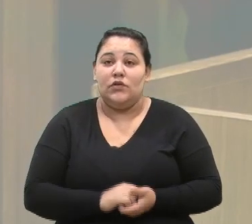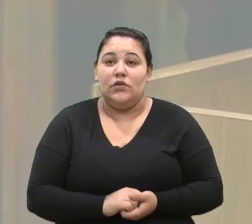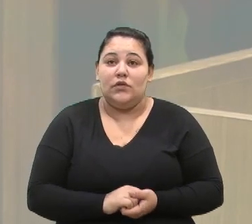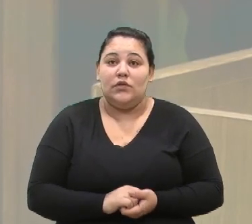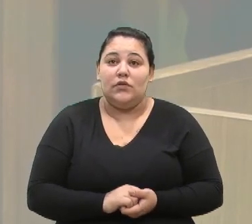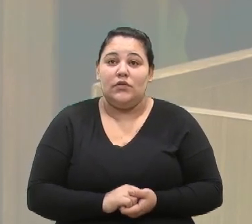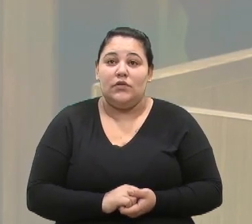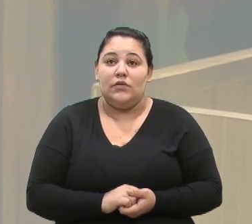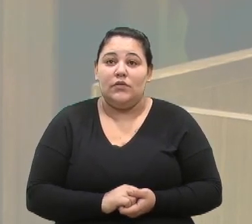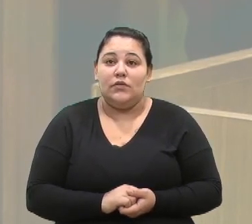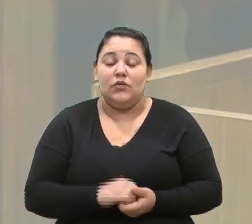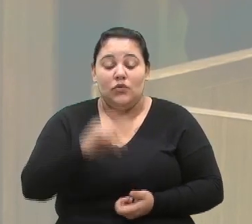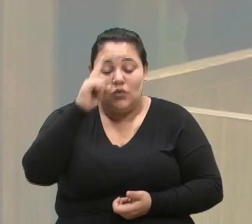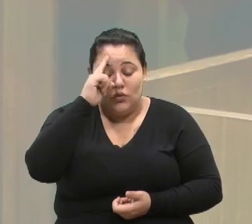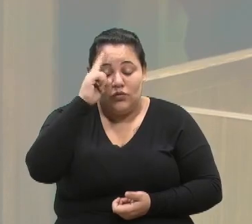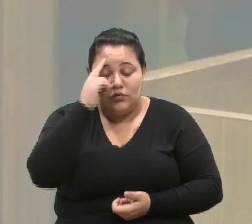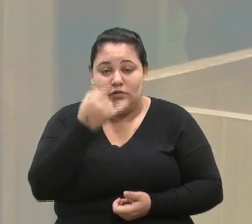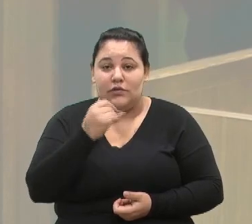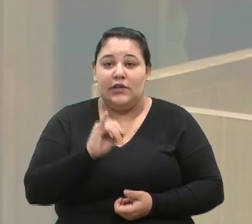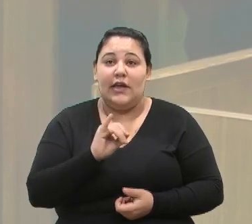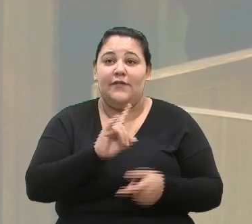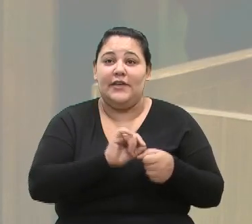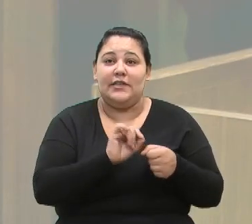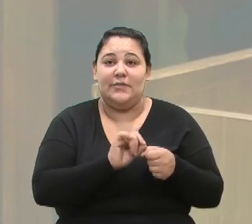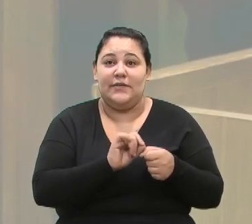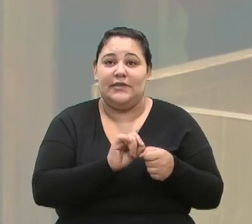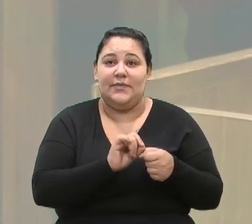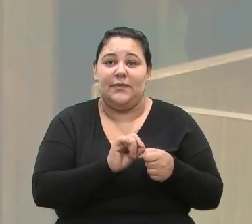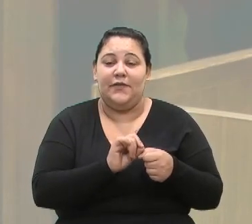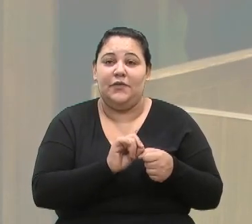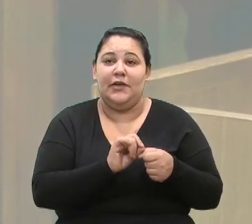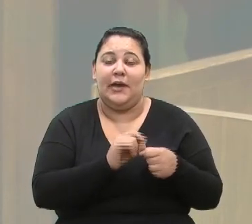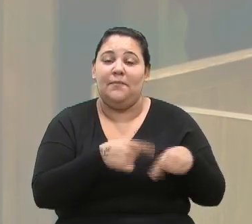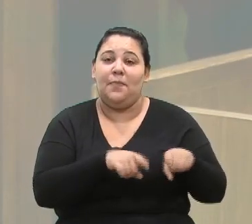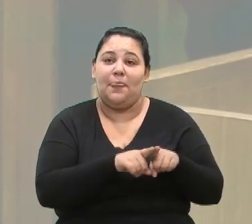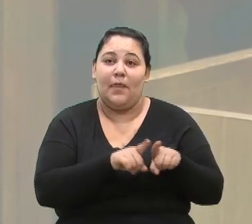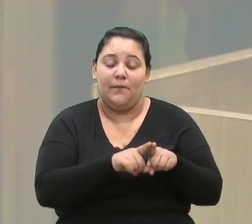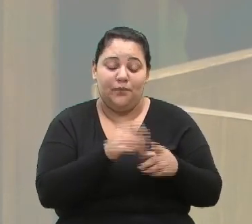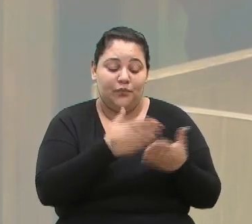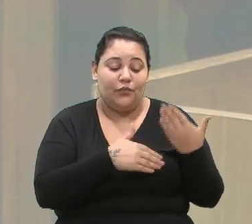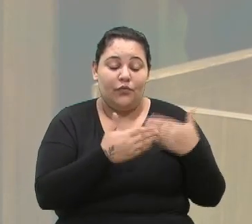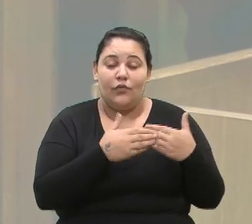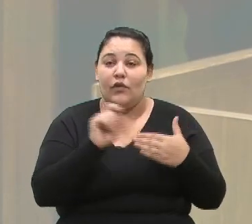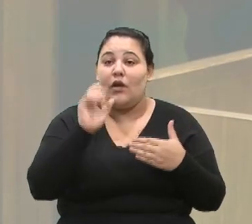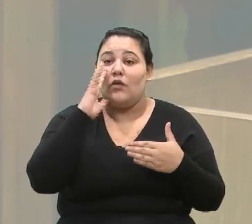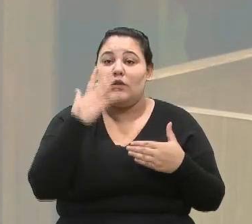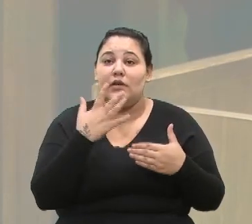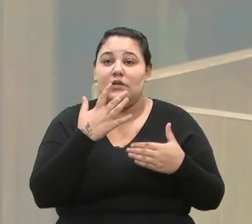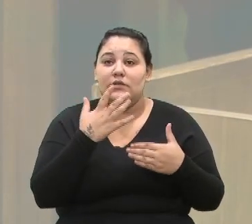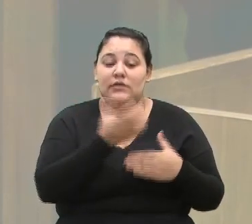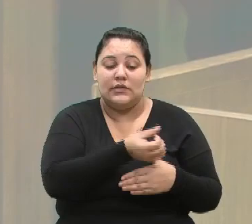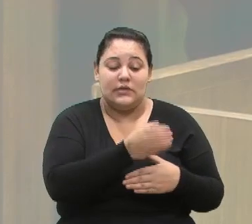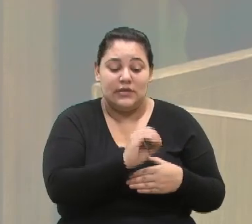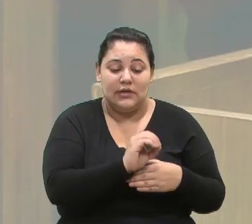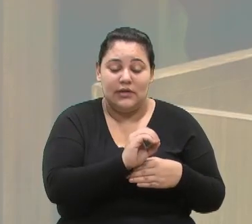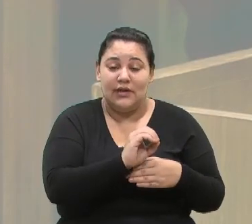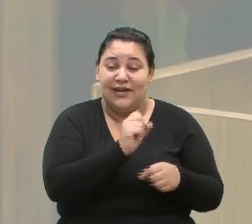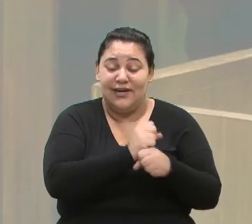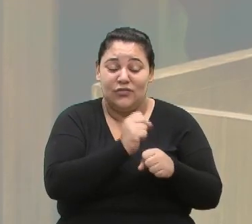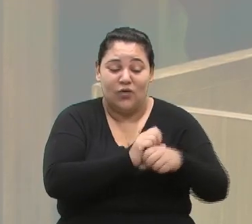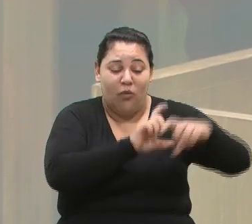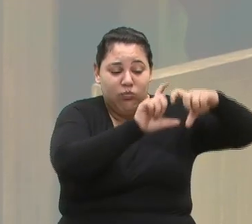E se nós pegarmos uma situação como 2014, que foi o maior enchente, que tudo que tinha mais de 60 anos de tubulação estourou tudo,